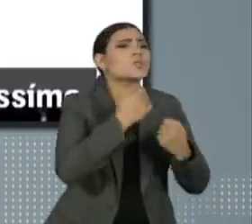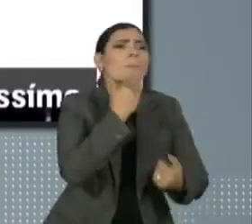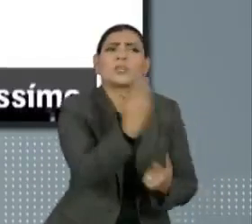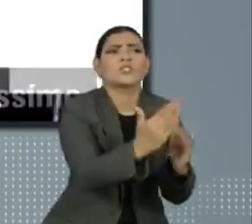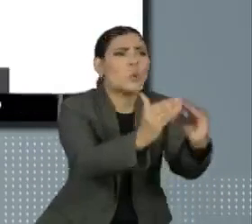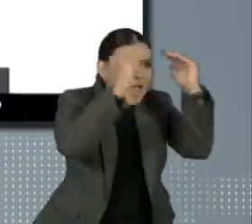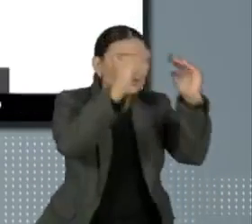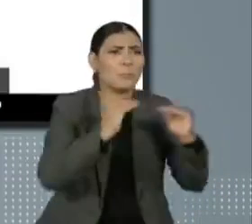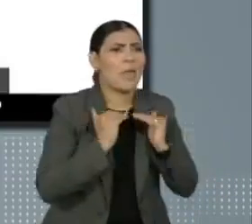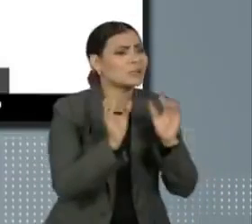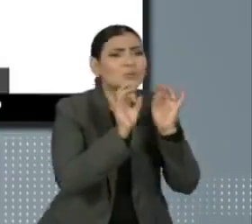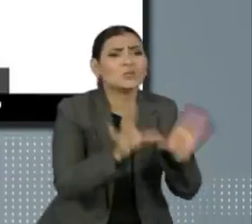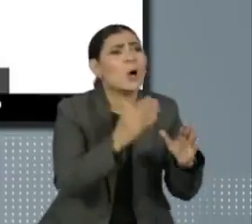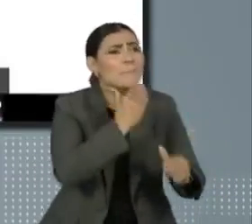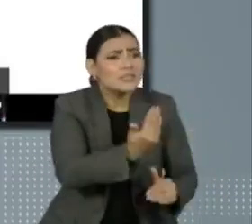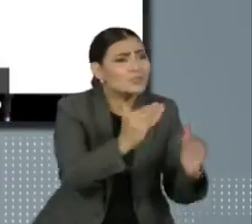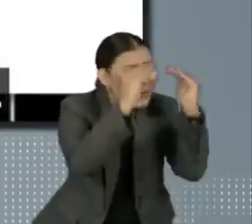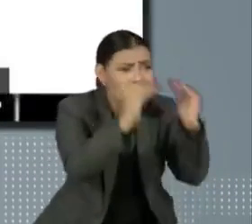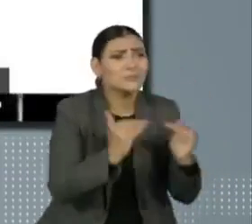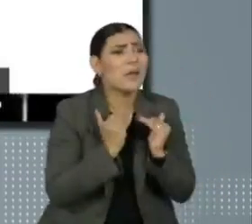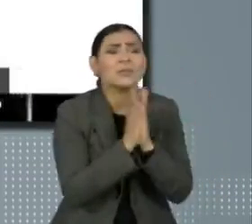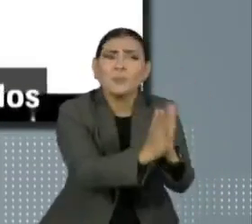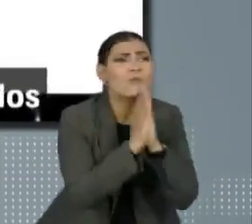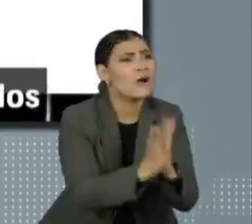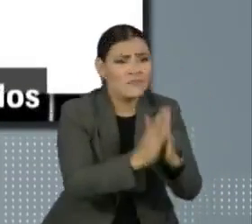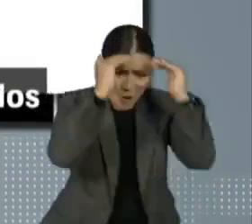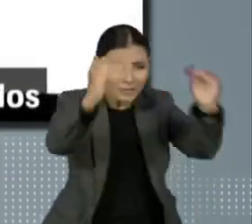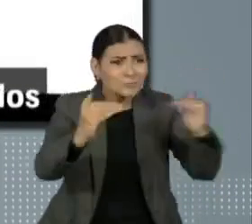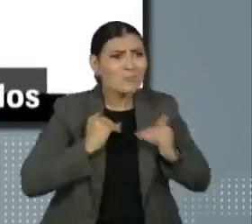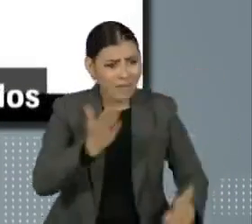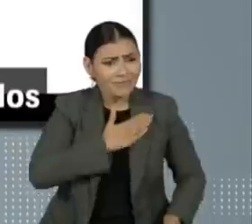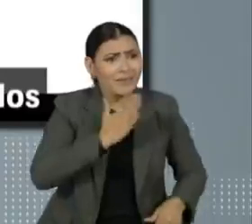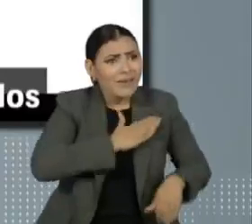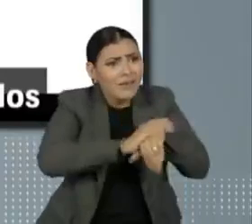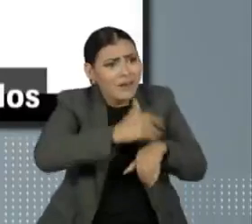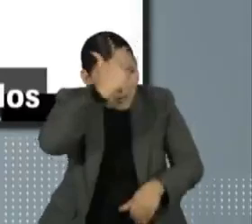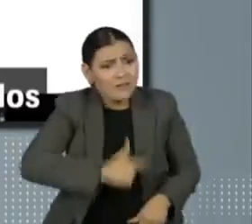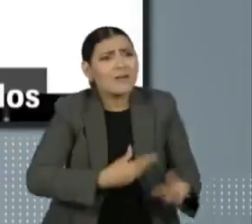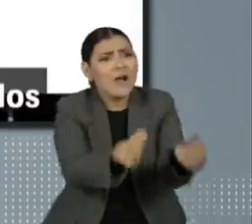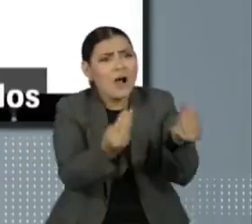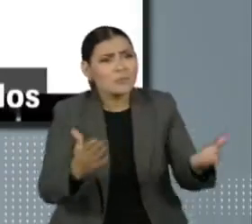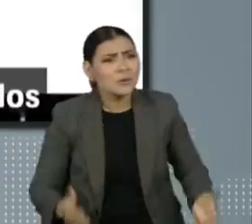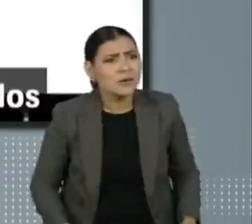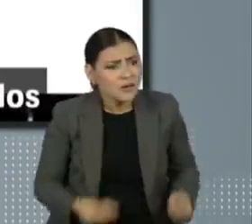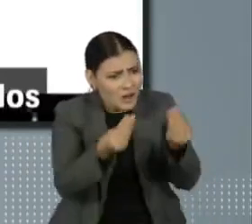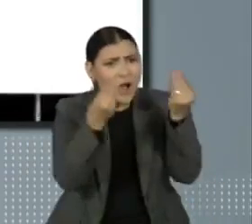doutor. Excelentíssimo. Eu estou implorando por respeito, mínimo, nem os acusados.